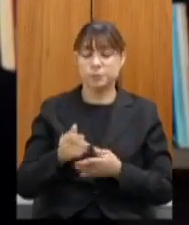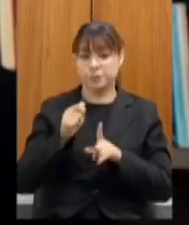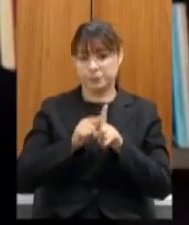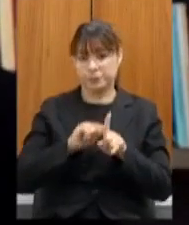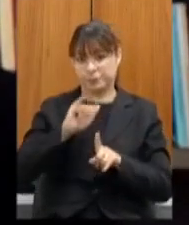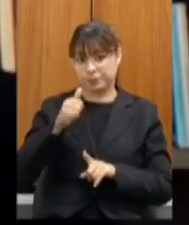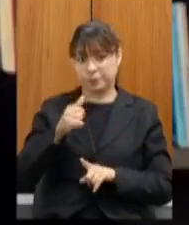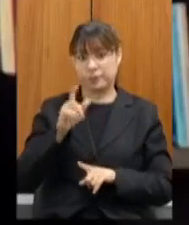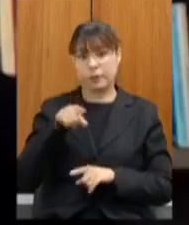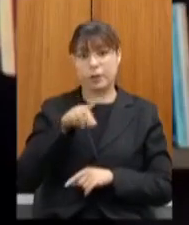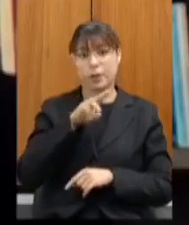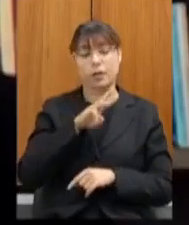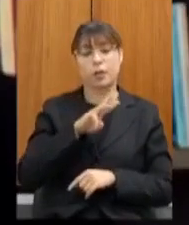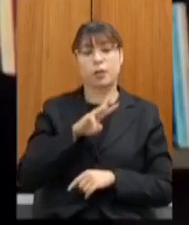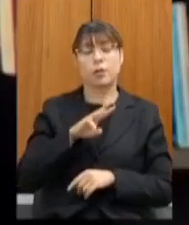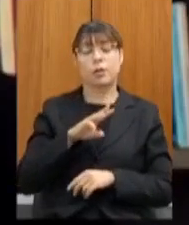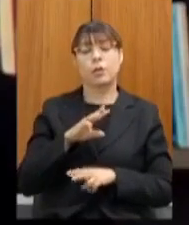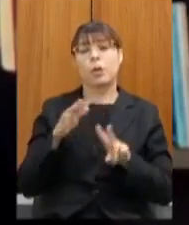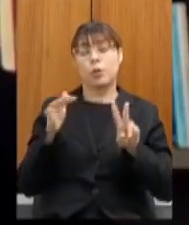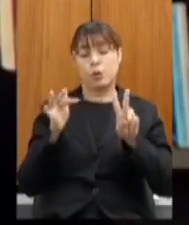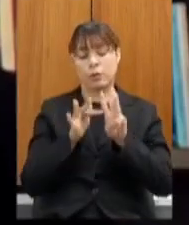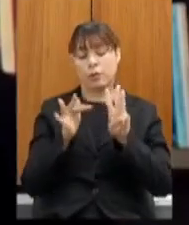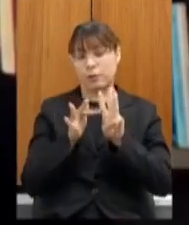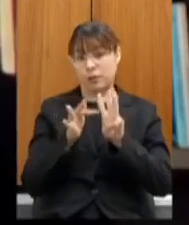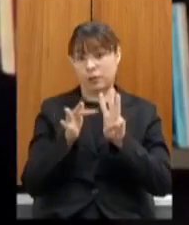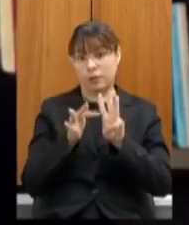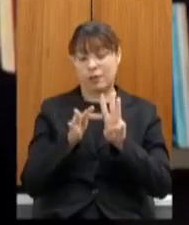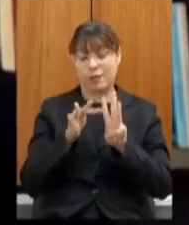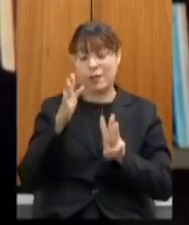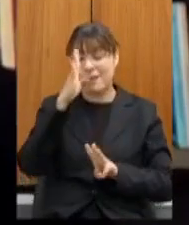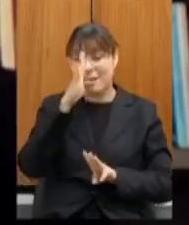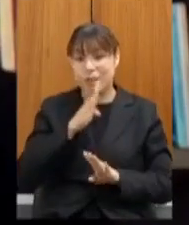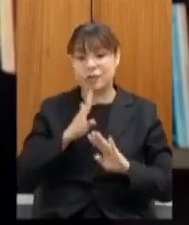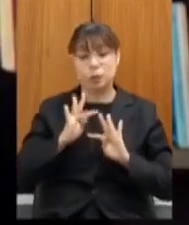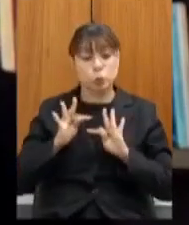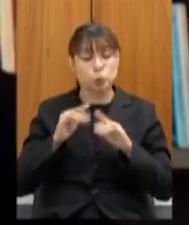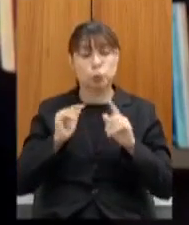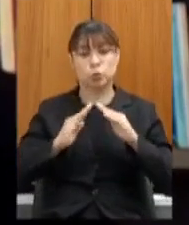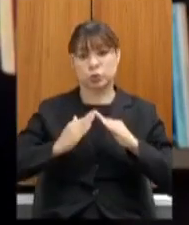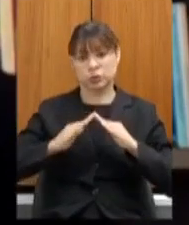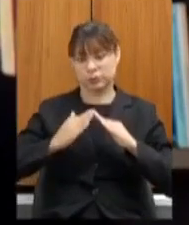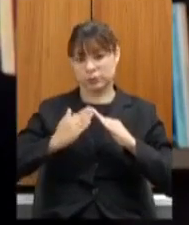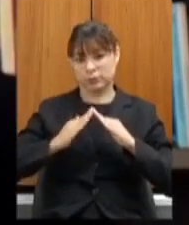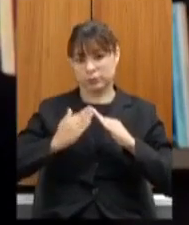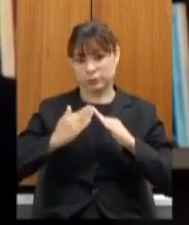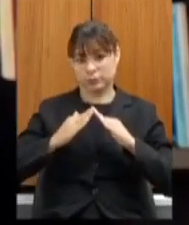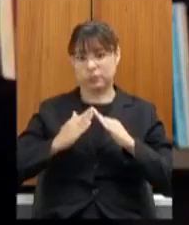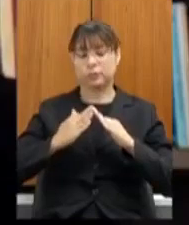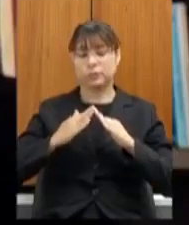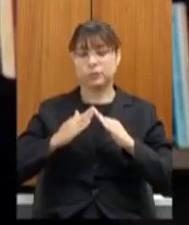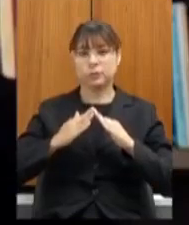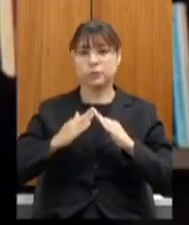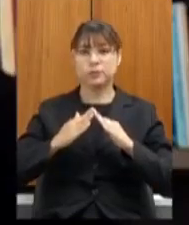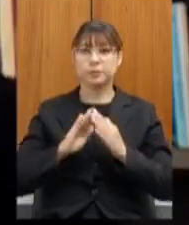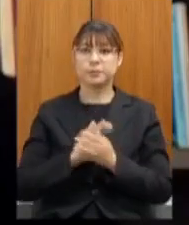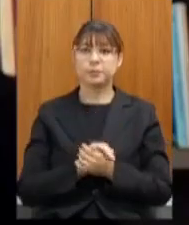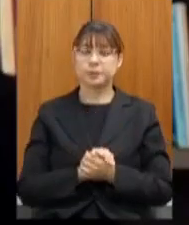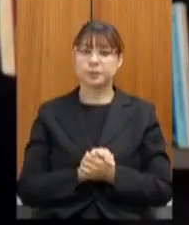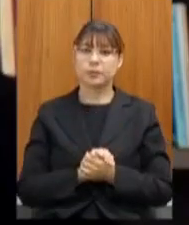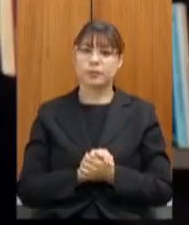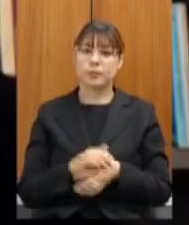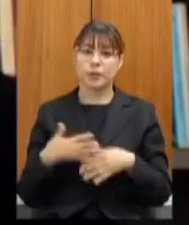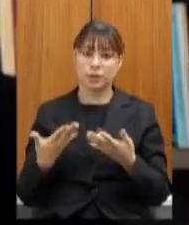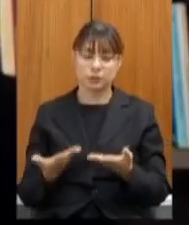wi-fi gratuito em todas as favelas em todas as comunidades carentes da cidade então algo